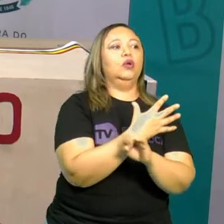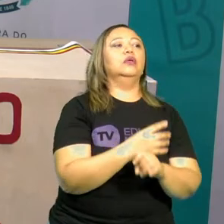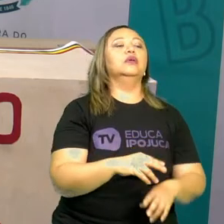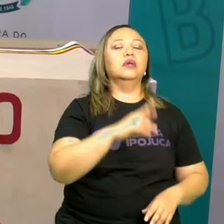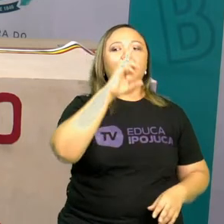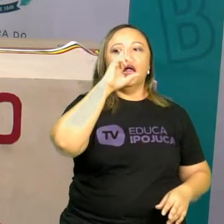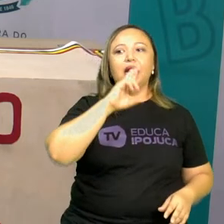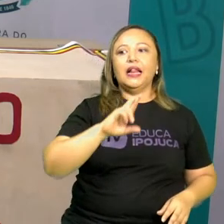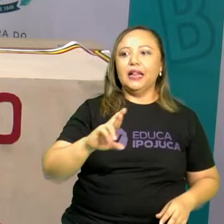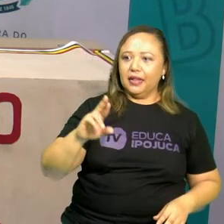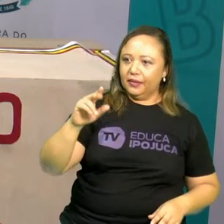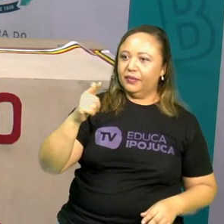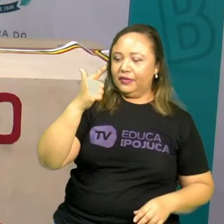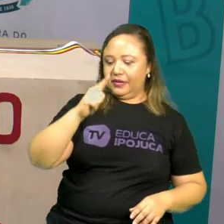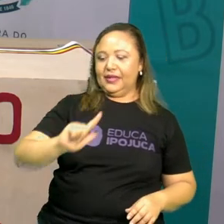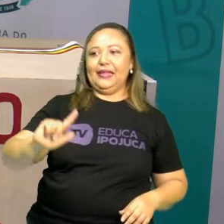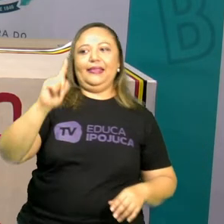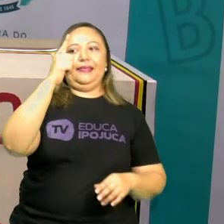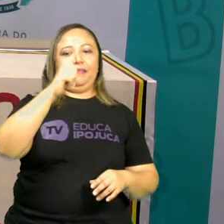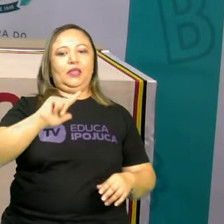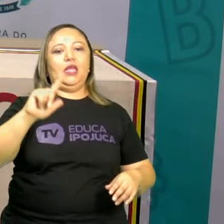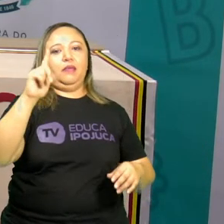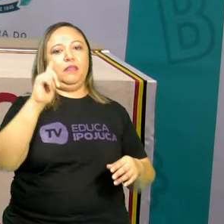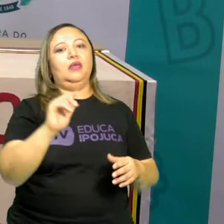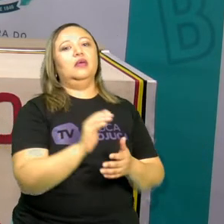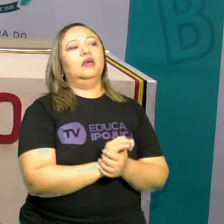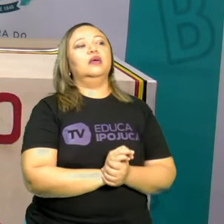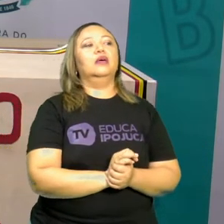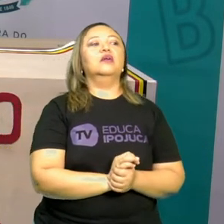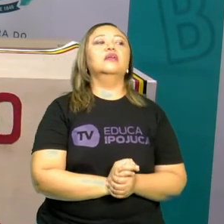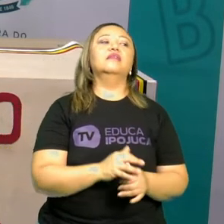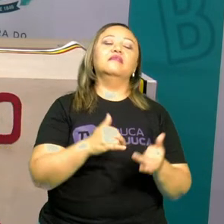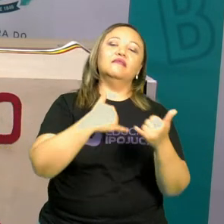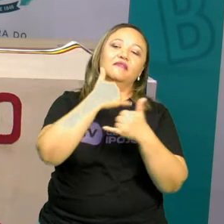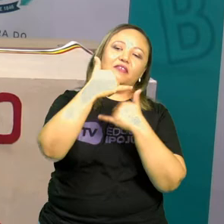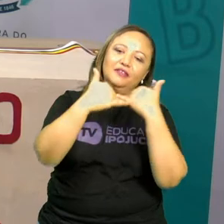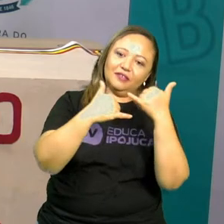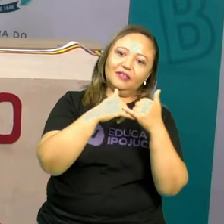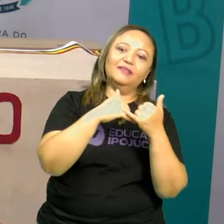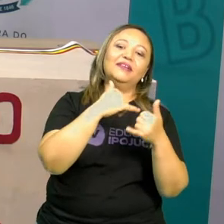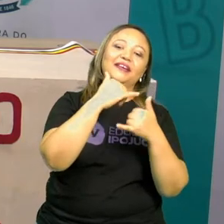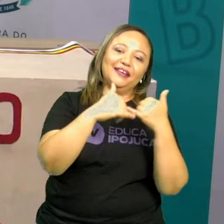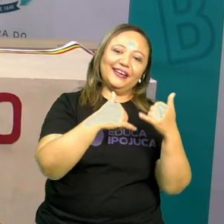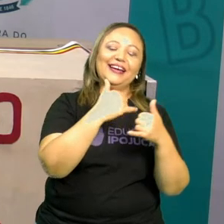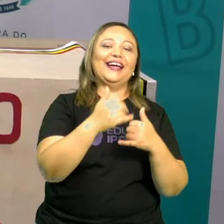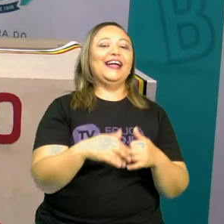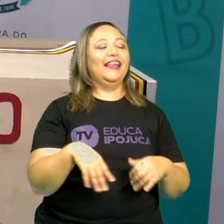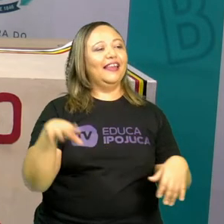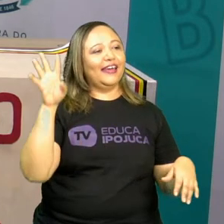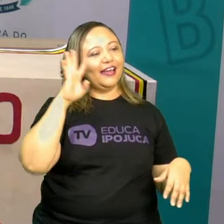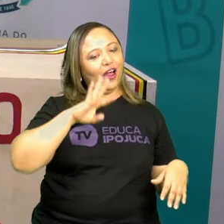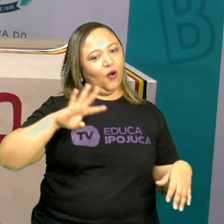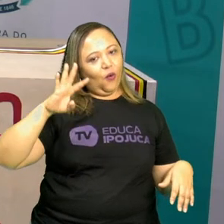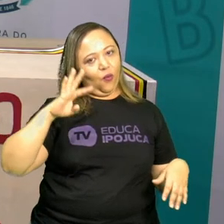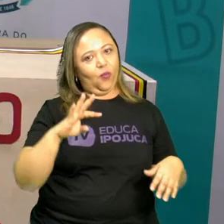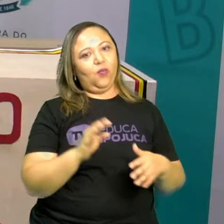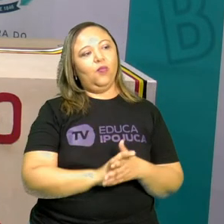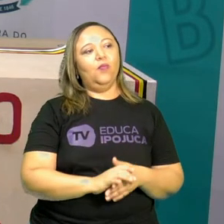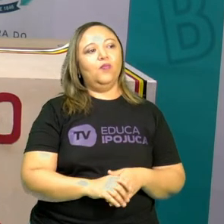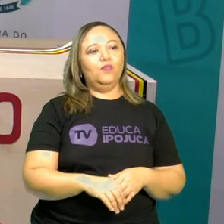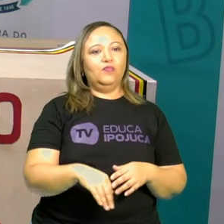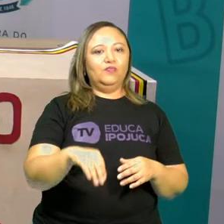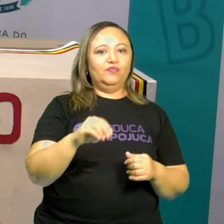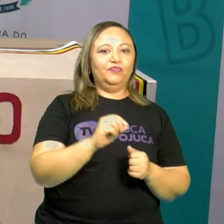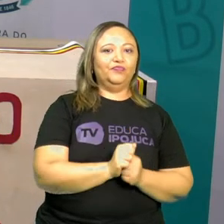repetir o que a tia, né? Mostrou pra vocês. E fazer outros comandos bem legais também. A tia Carla